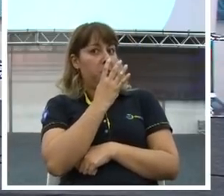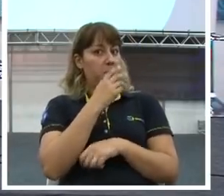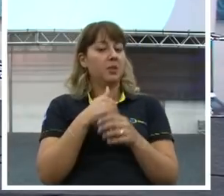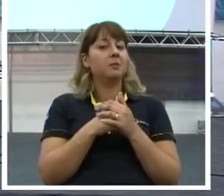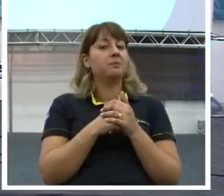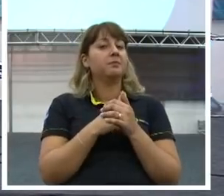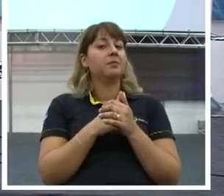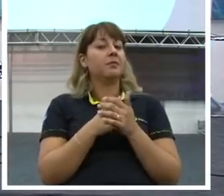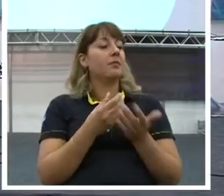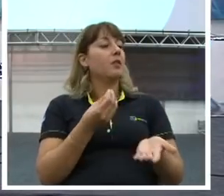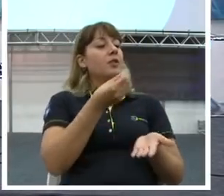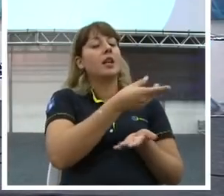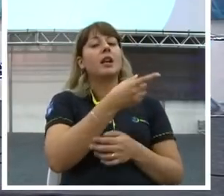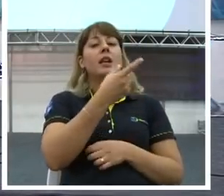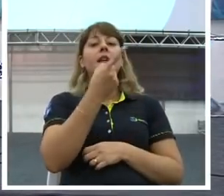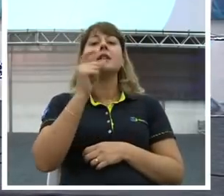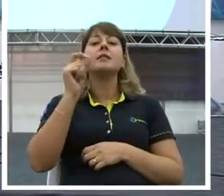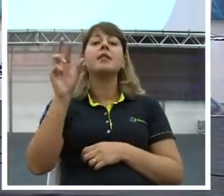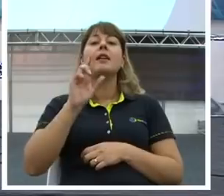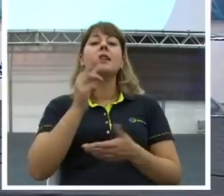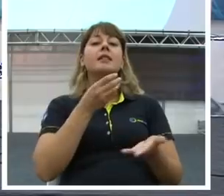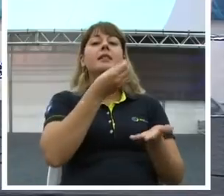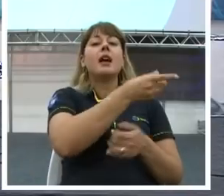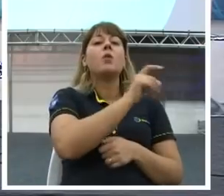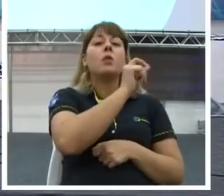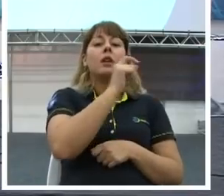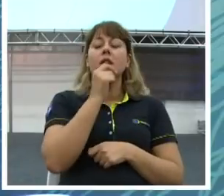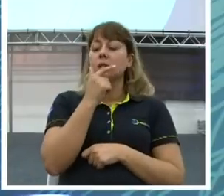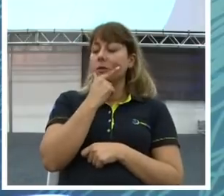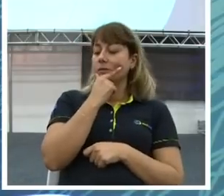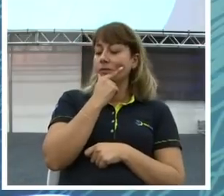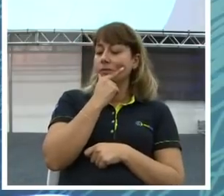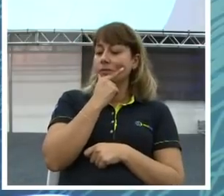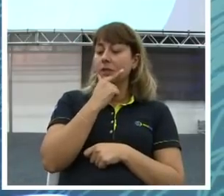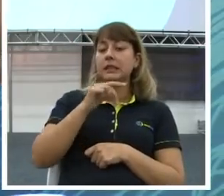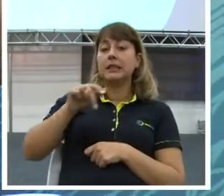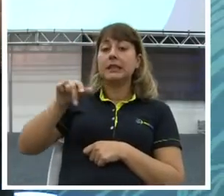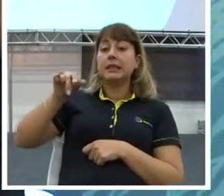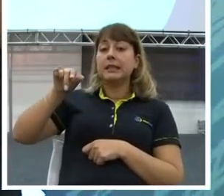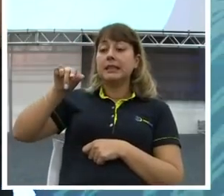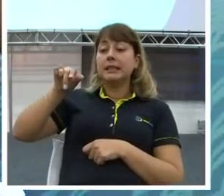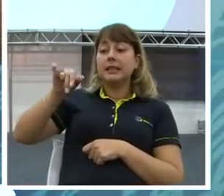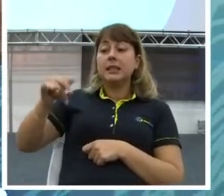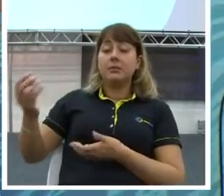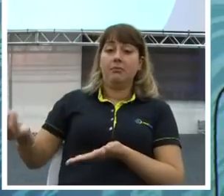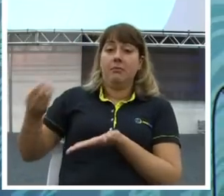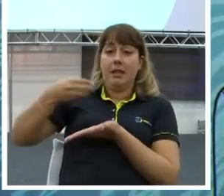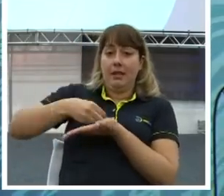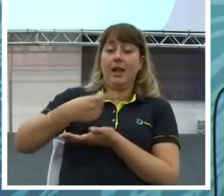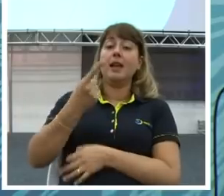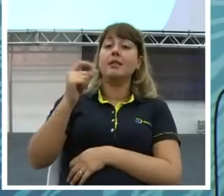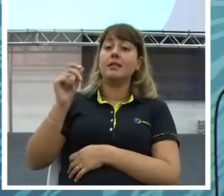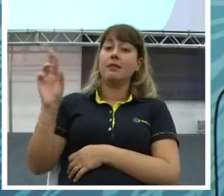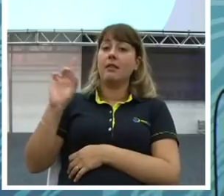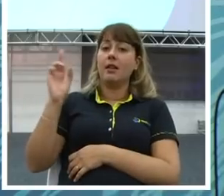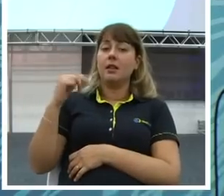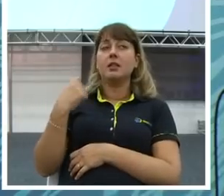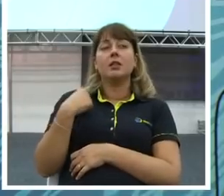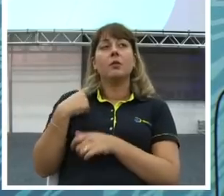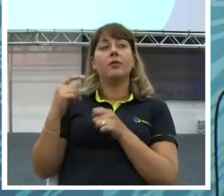Vou te dar cem reais. O que você faz cem reais agora? Se você não tivesse nada, se você não tivesse